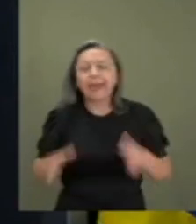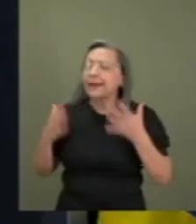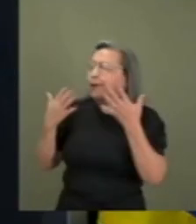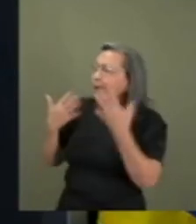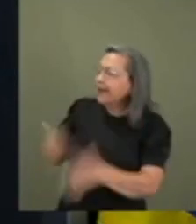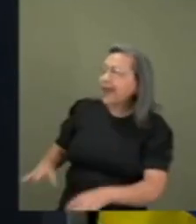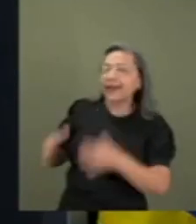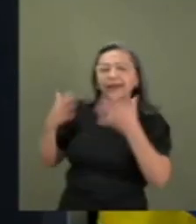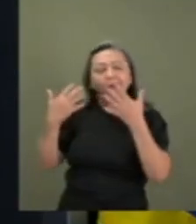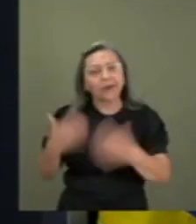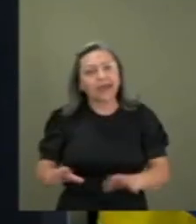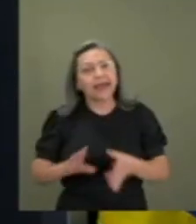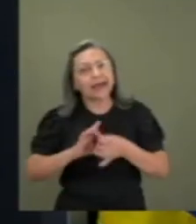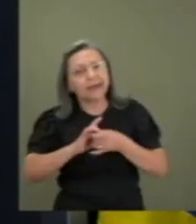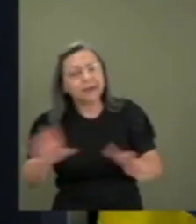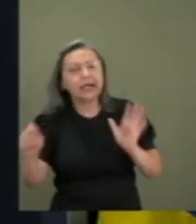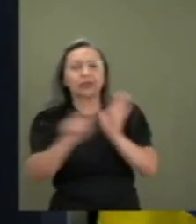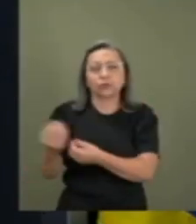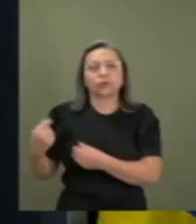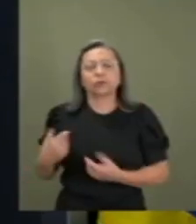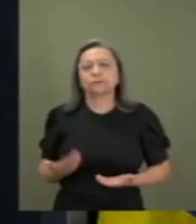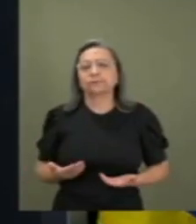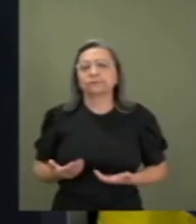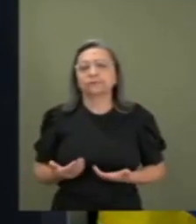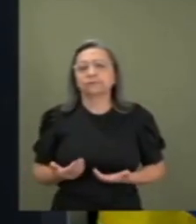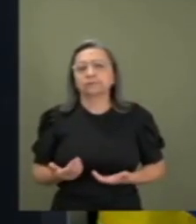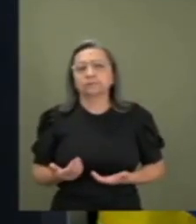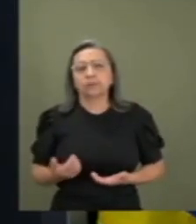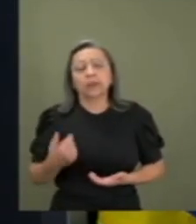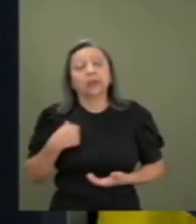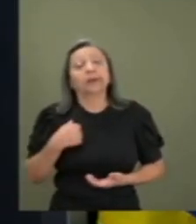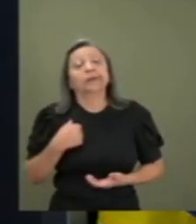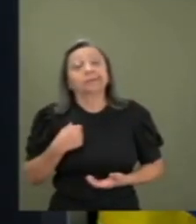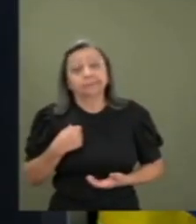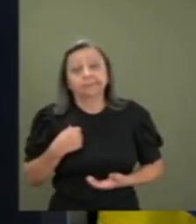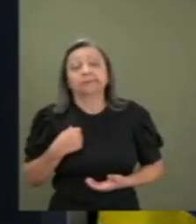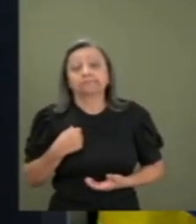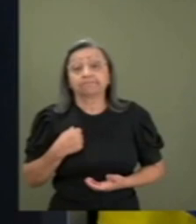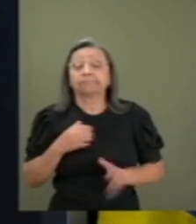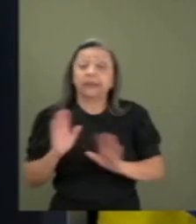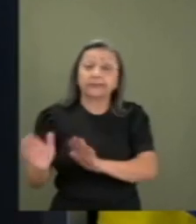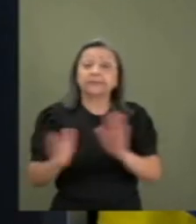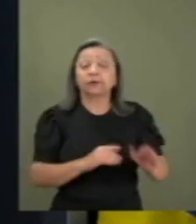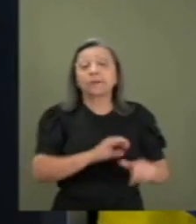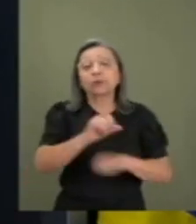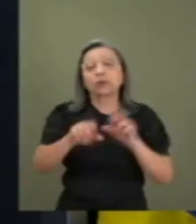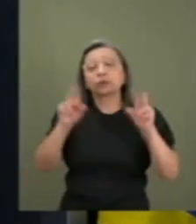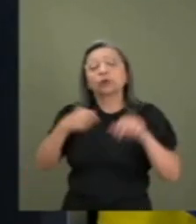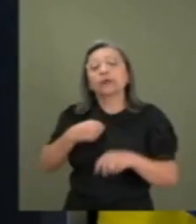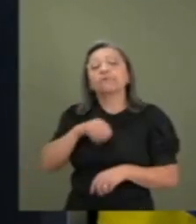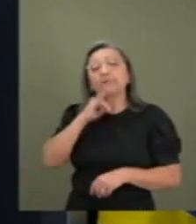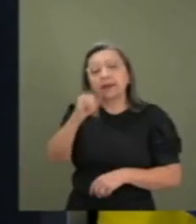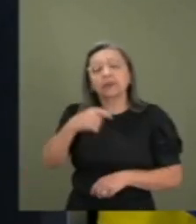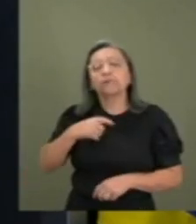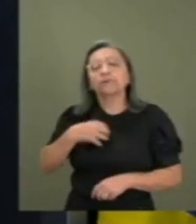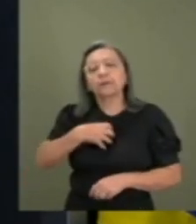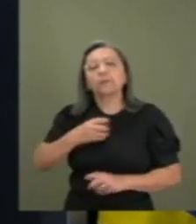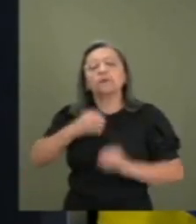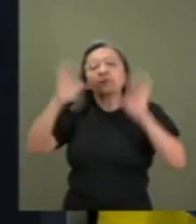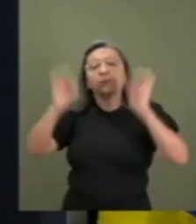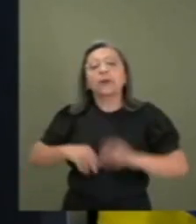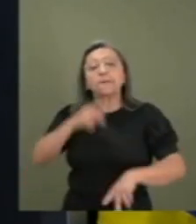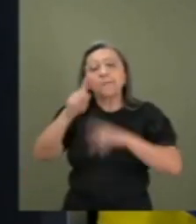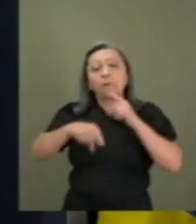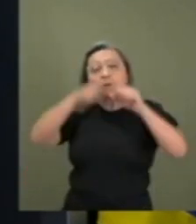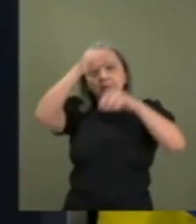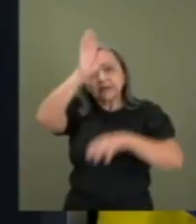drogas, já está claro em várias pesquisas. Eu quero dizer que fiquei muito feliz porque o brasileiro voltou às ruas